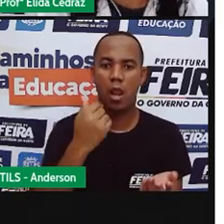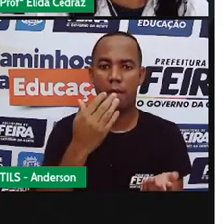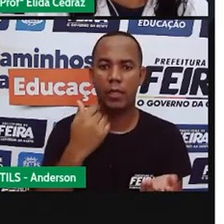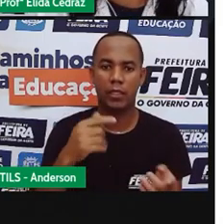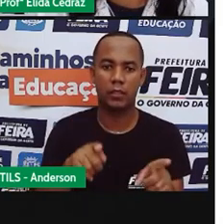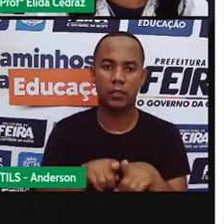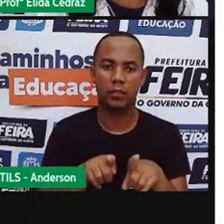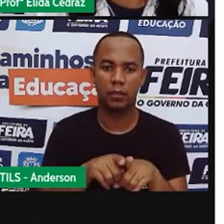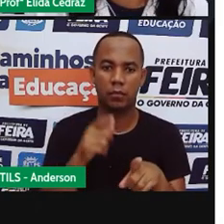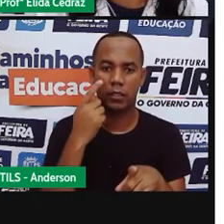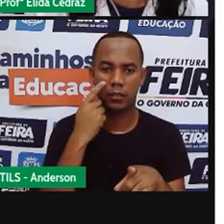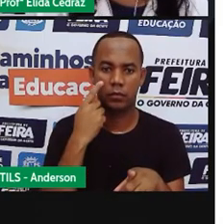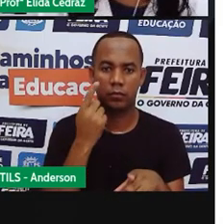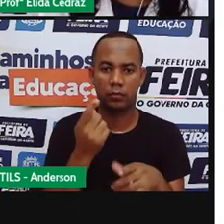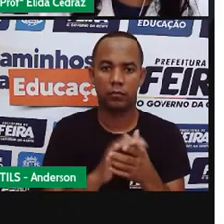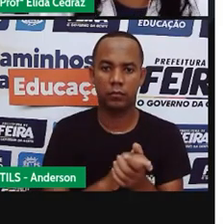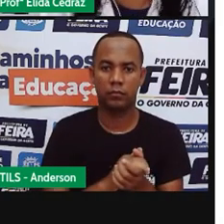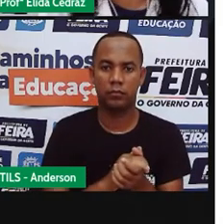Olha só a diferença.